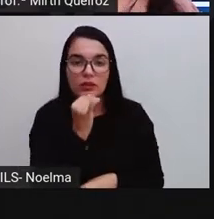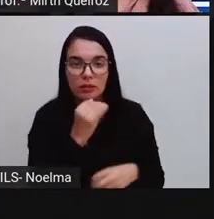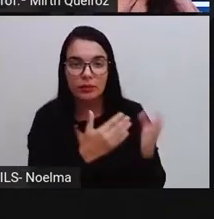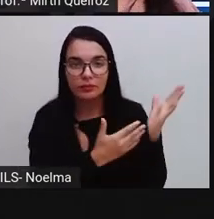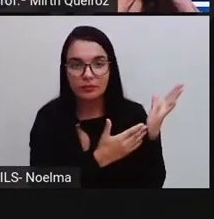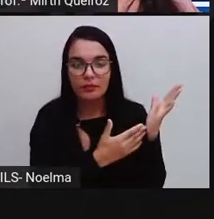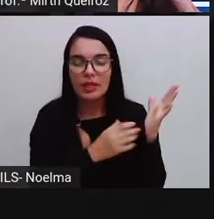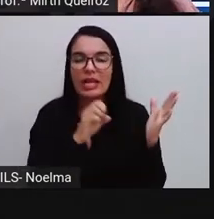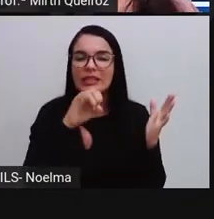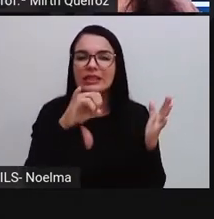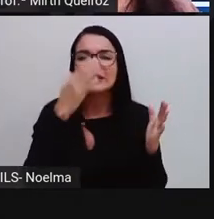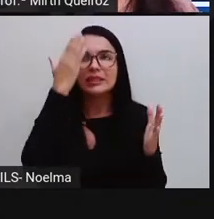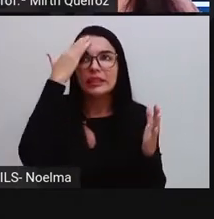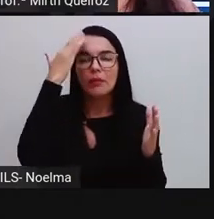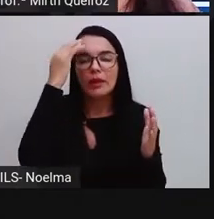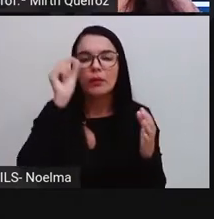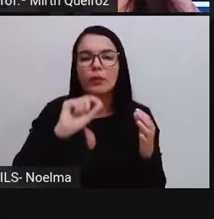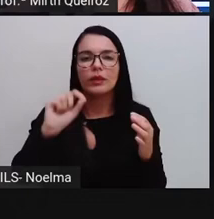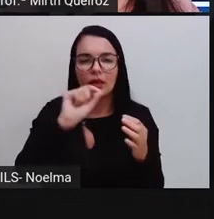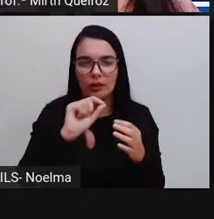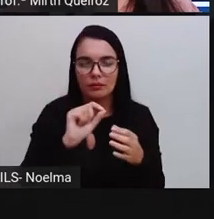para eu saber a chance de sair